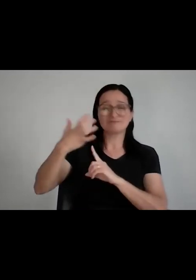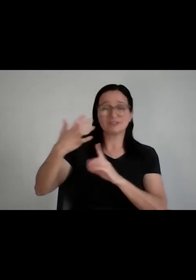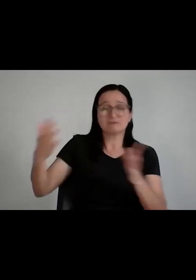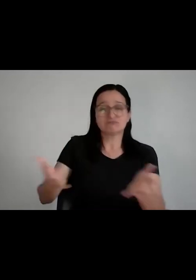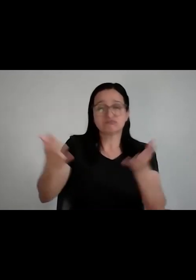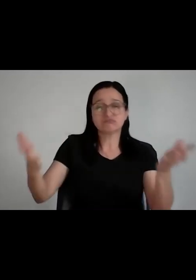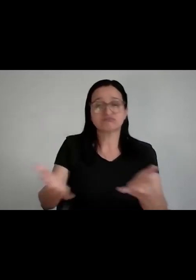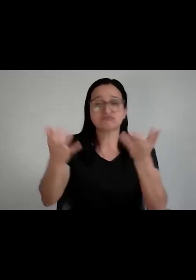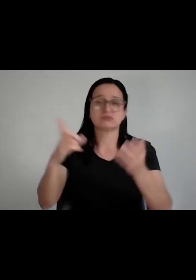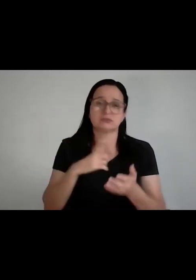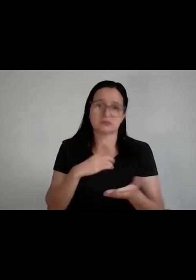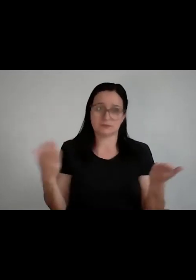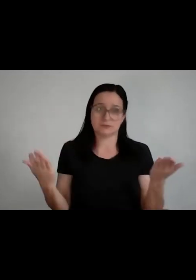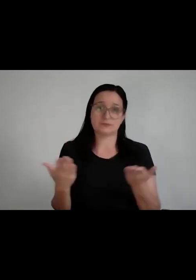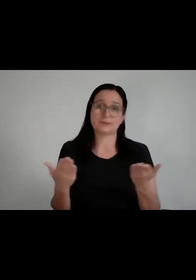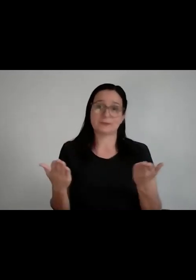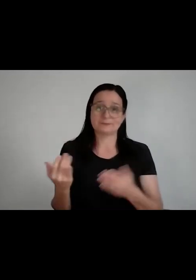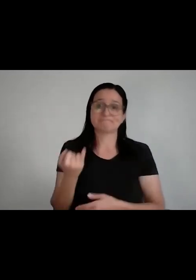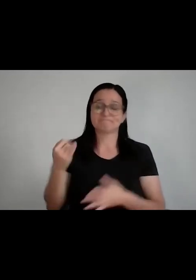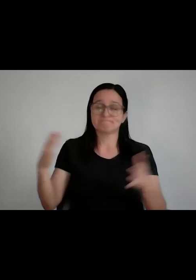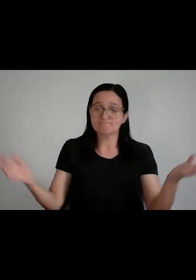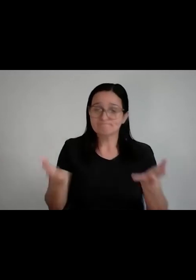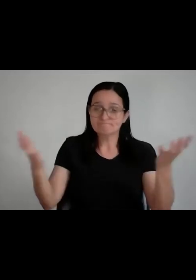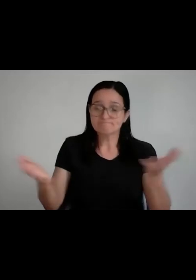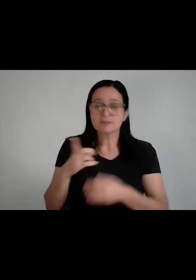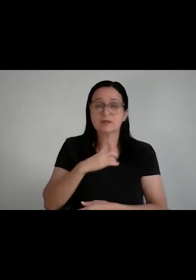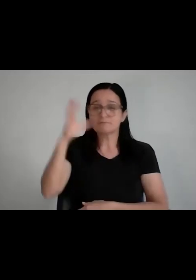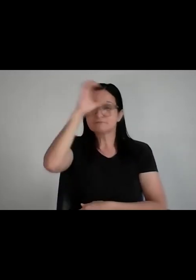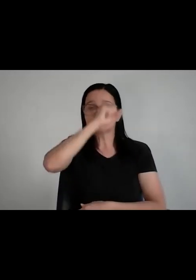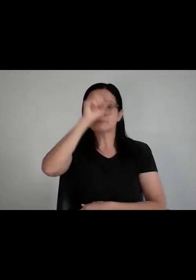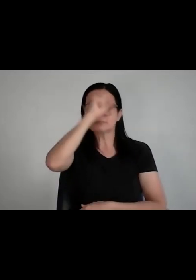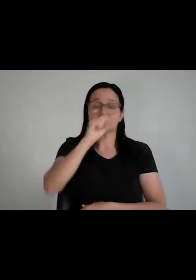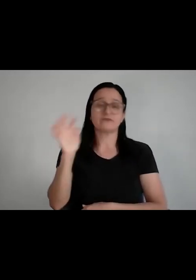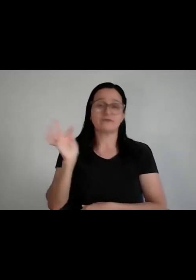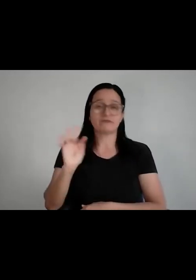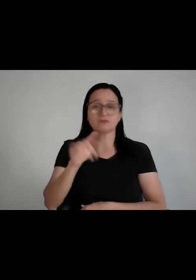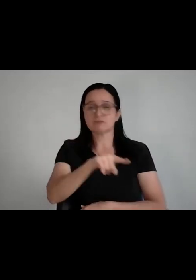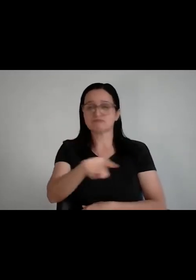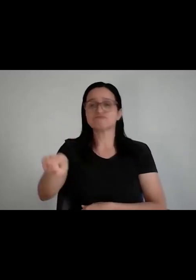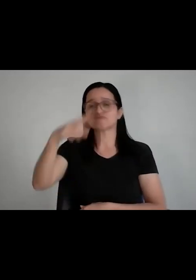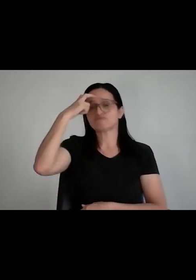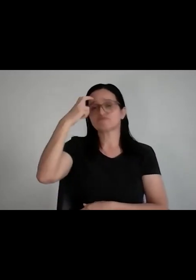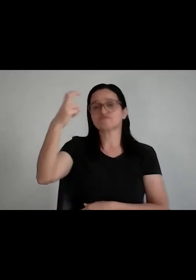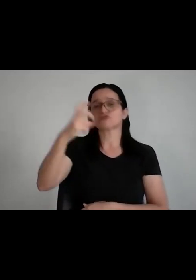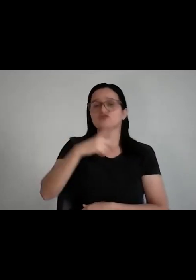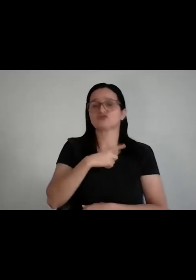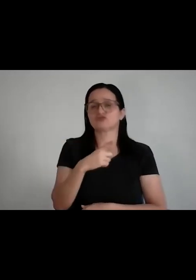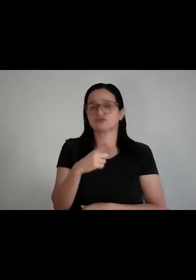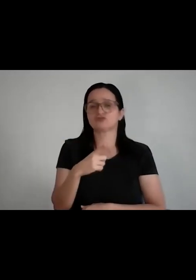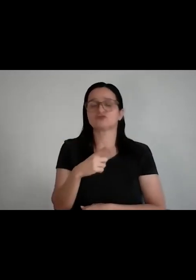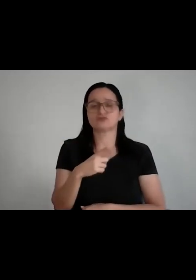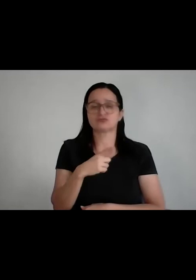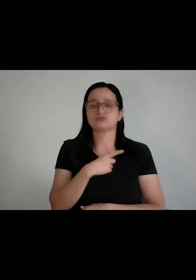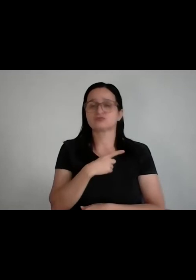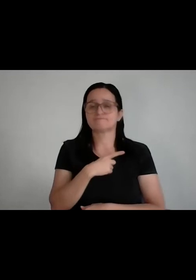inspiracional, aprender essas coisas da faculdade técnica, aí você é inteligente, você consegue, agora o desafio